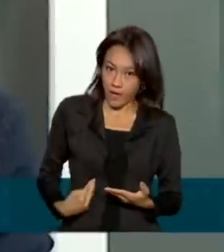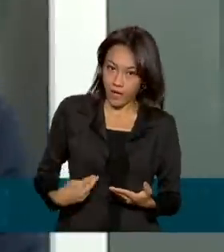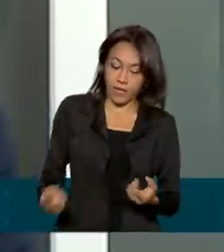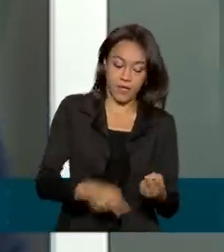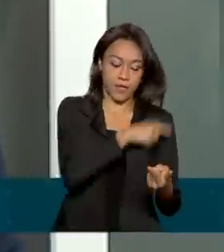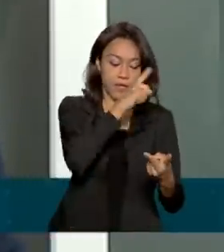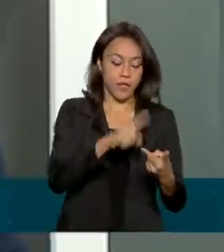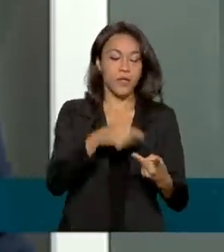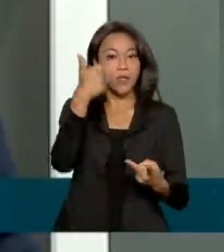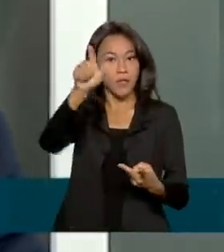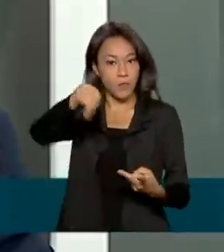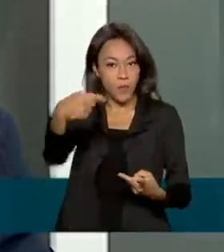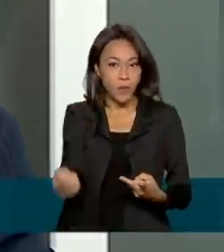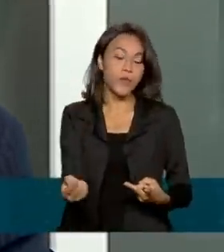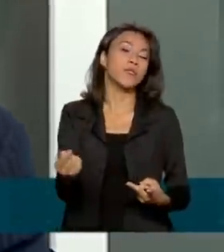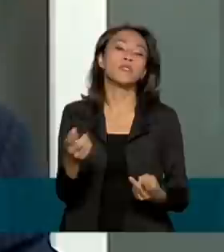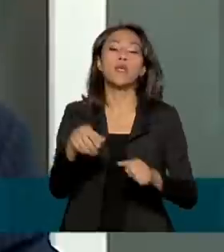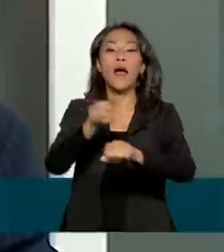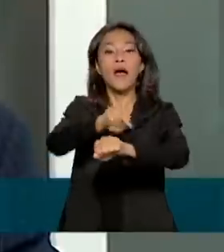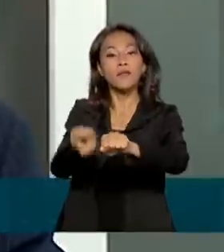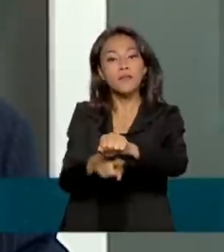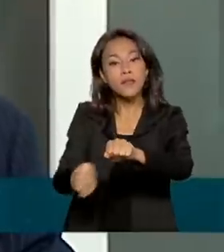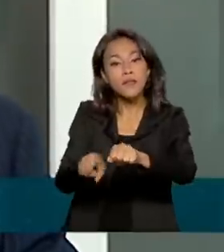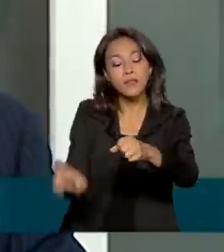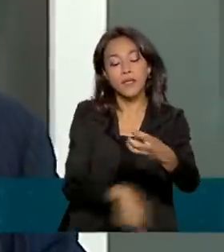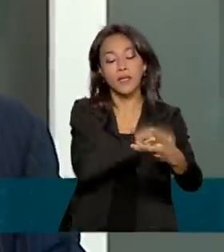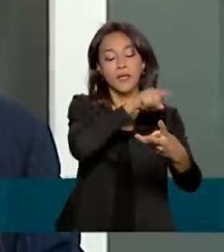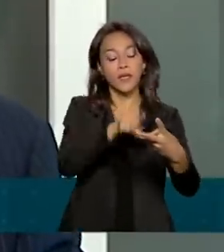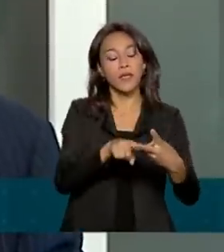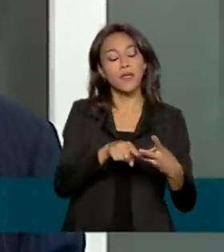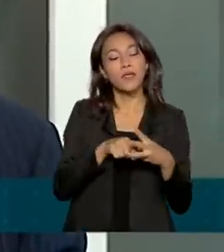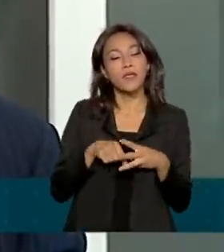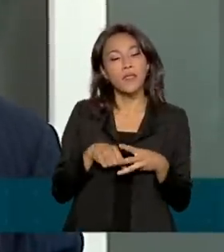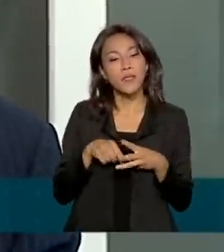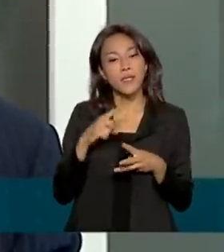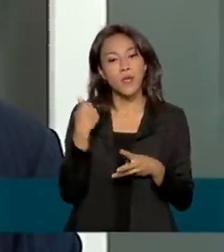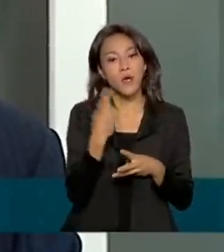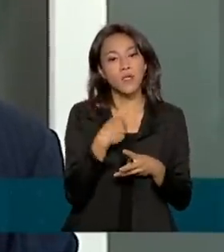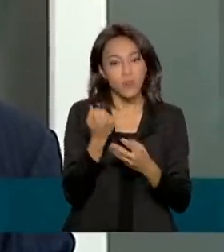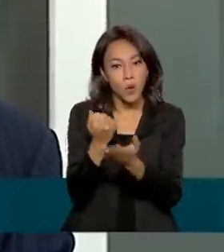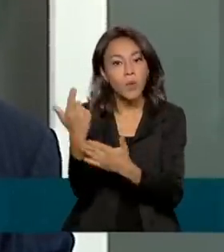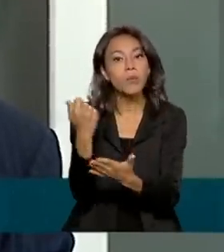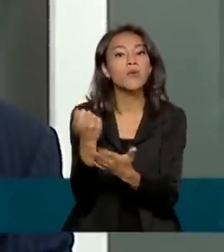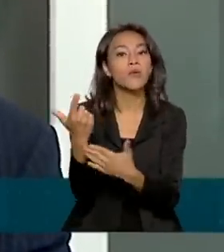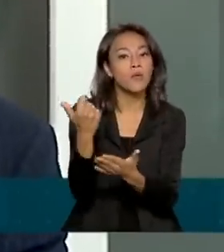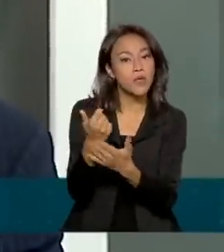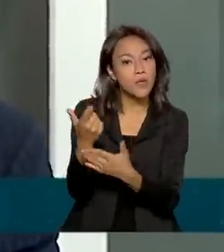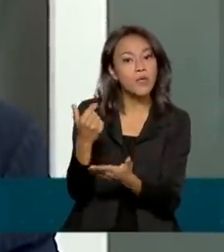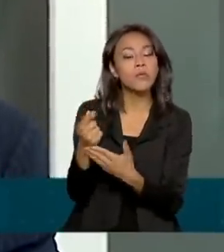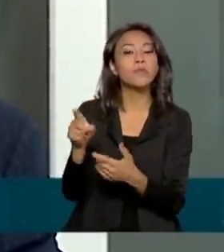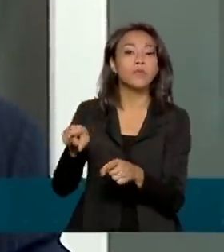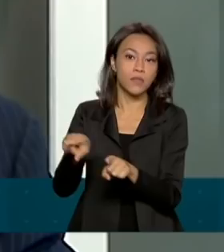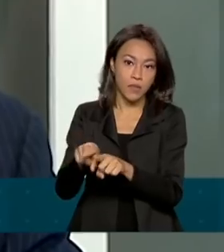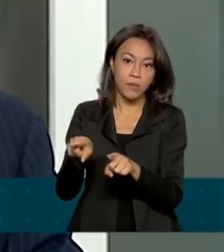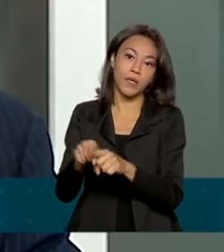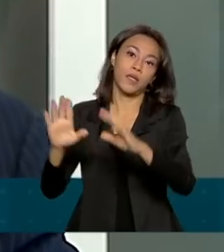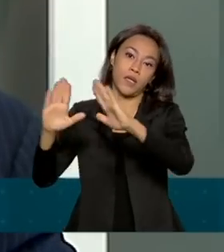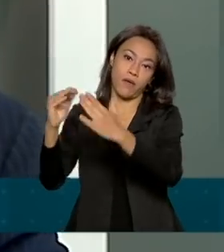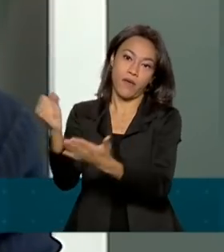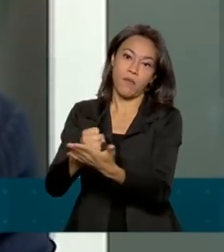vacina AstraZeneca. E, posteriormente, nós fizemos uma aquisição, a farmacêutica multinacional